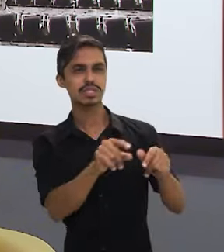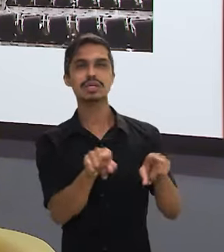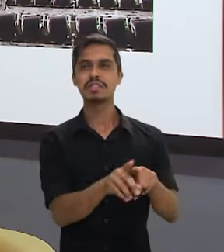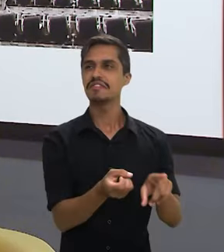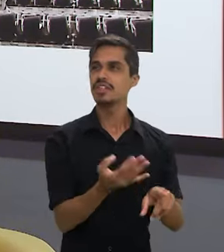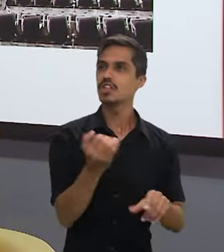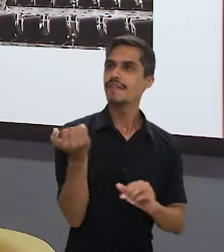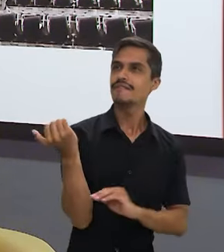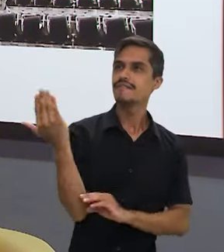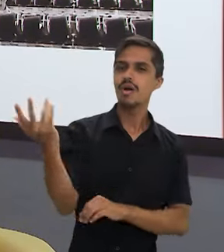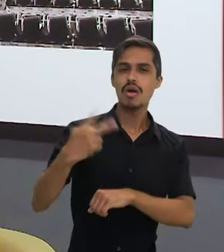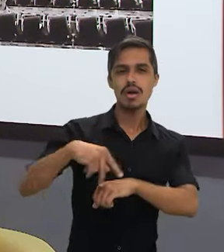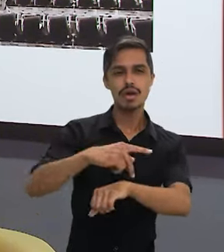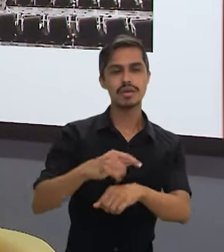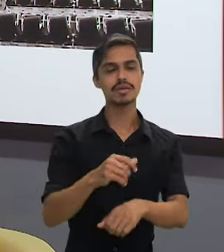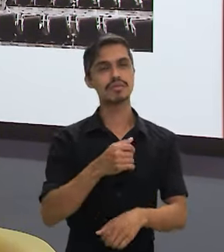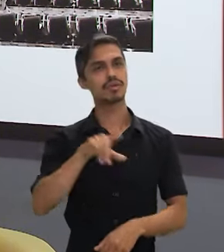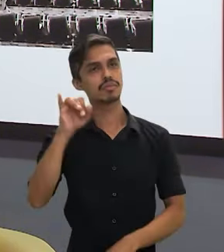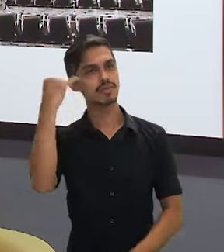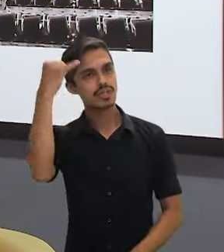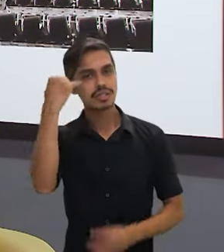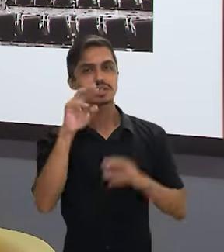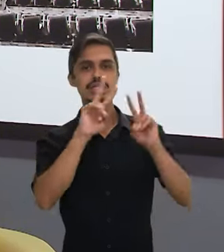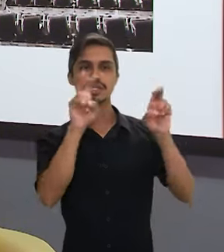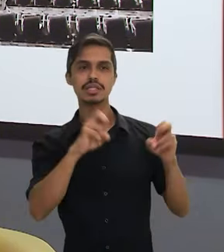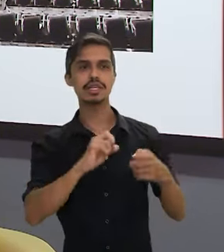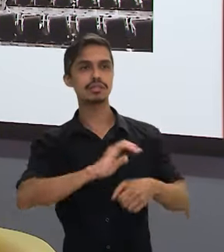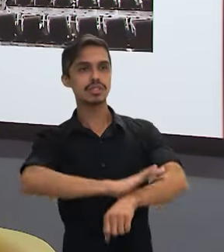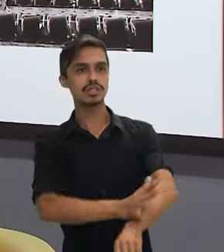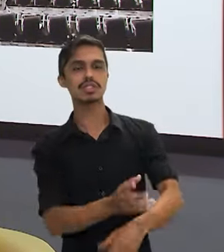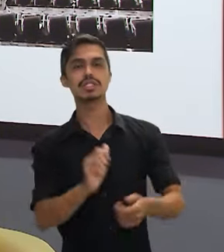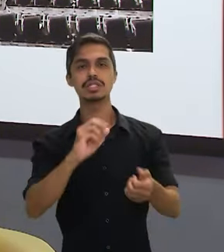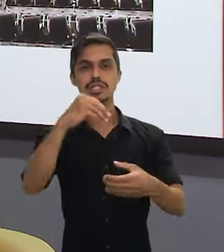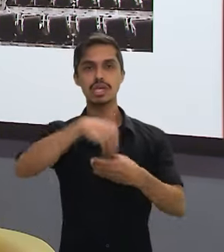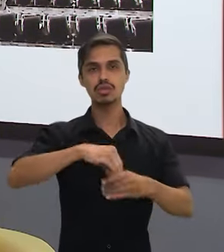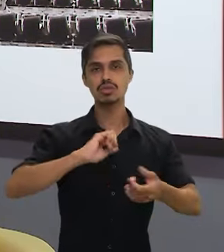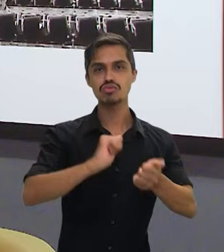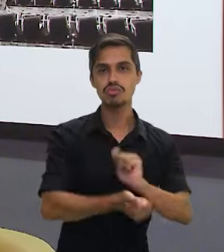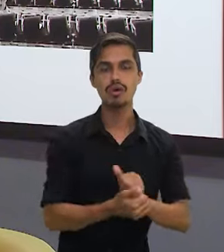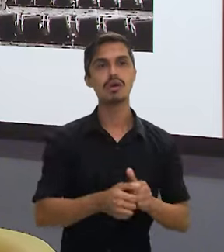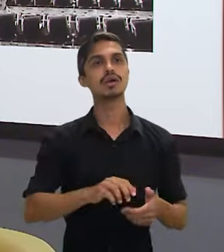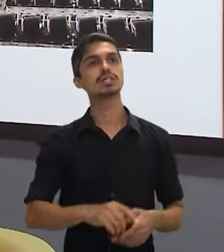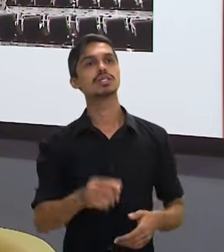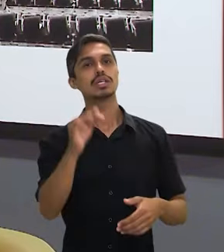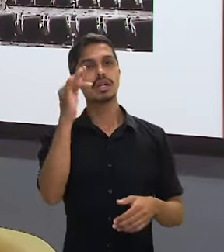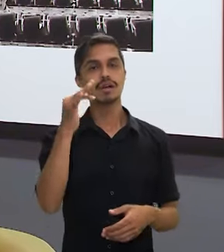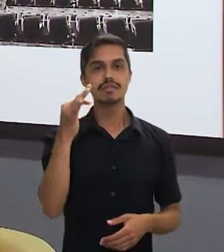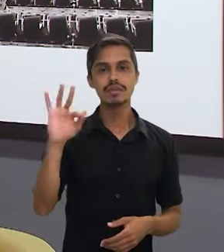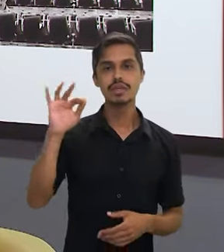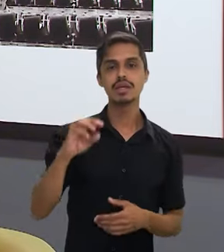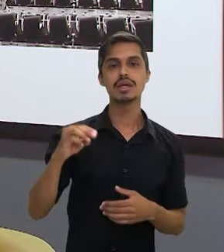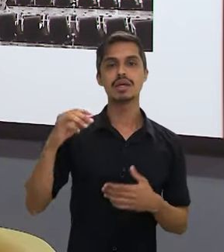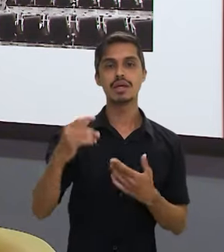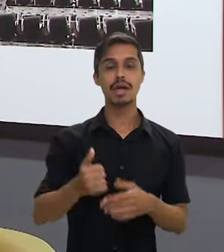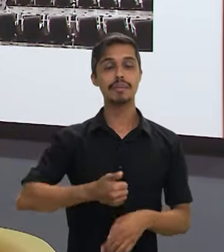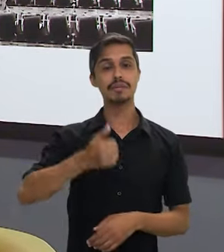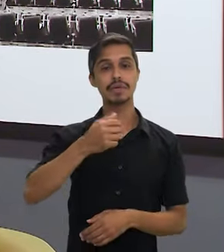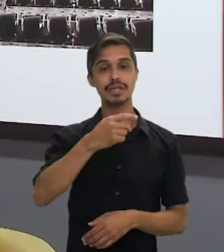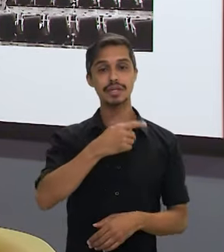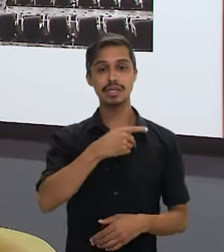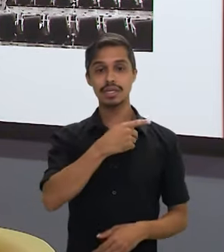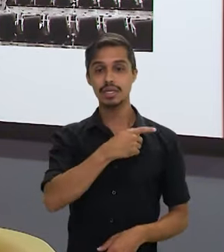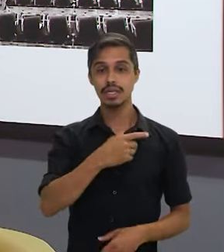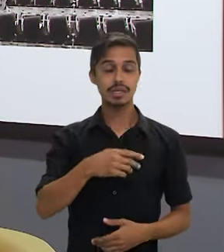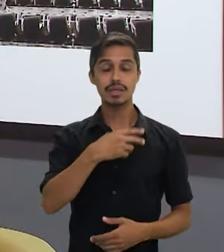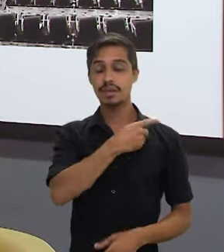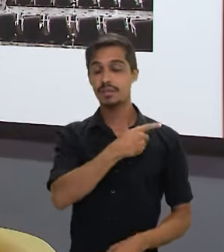muito para fora, a gente teve, por exemplo, na Espanha falando sobre os casos de racismo no esporte, a gente teve com Francia Marques, a primeira vice-presidenta negra